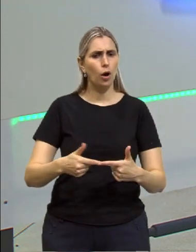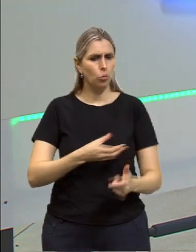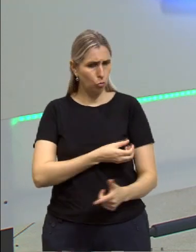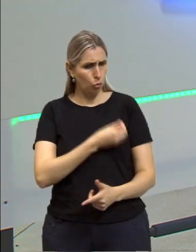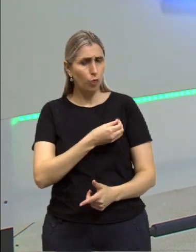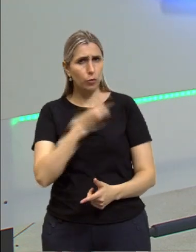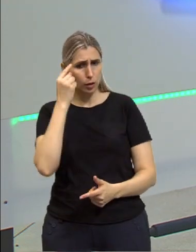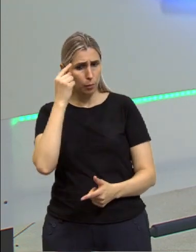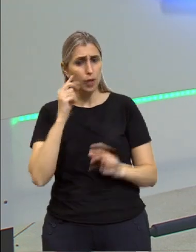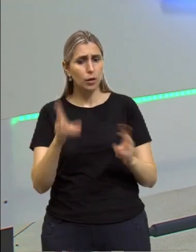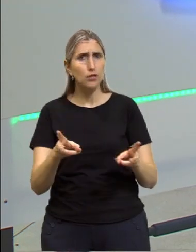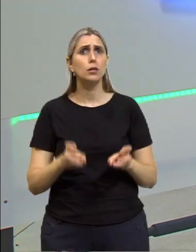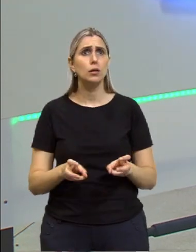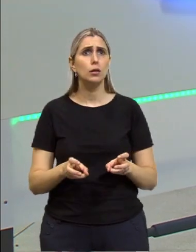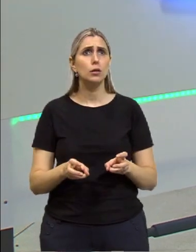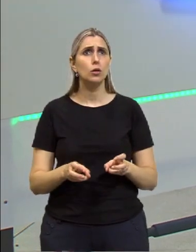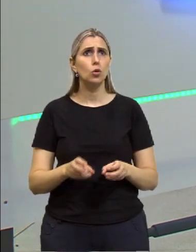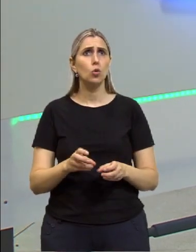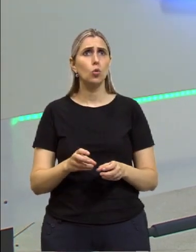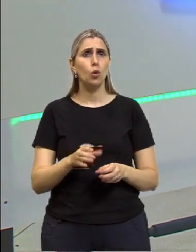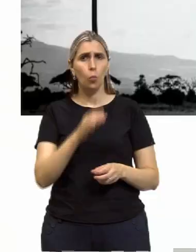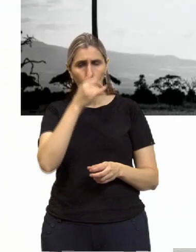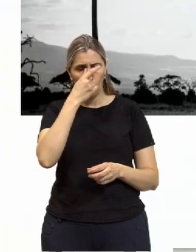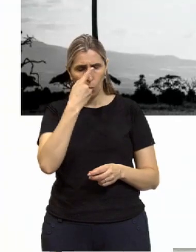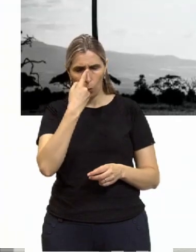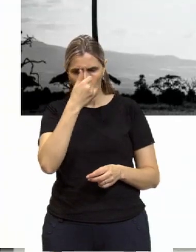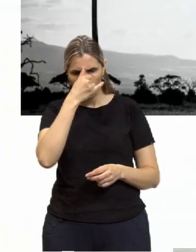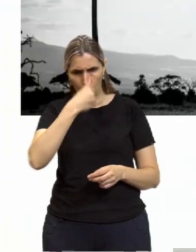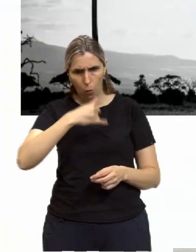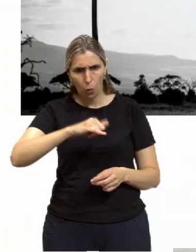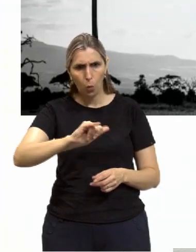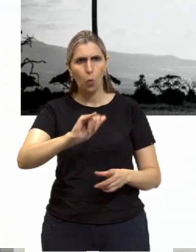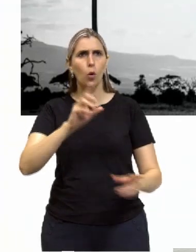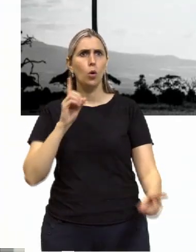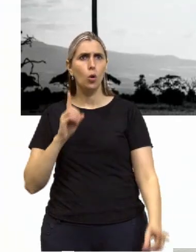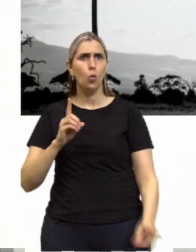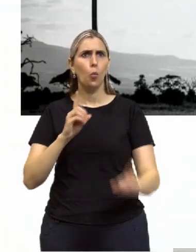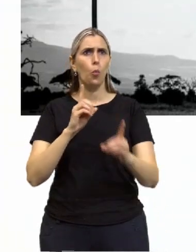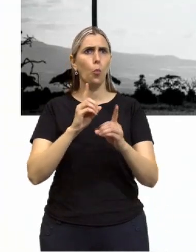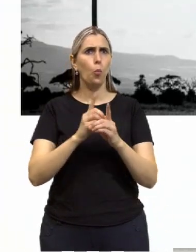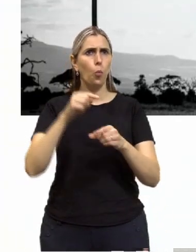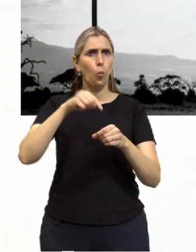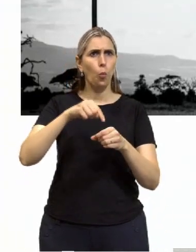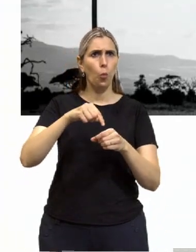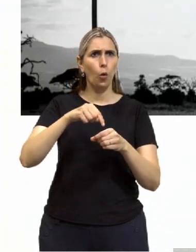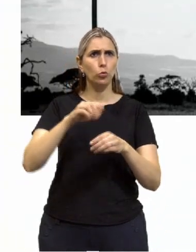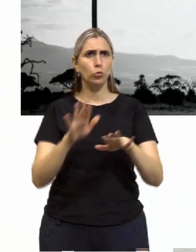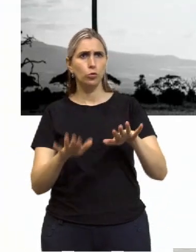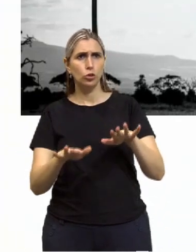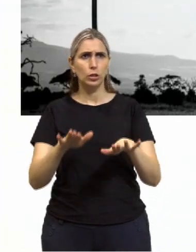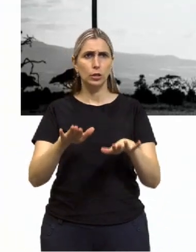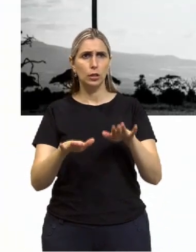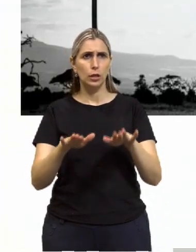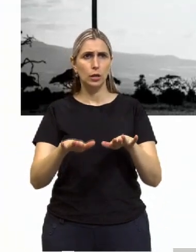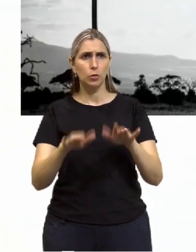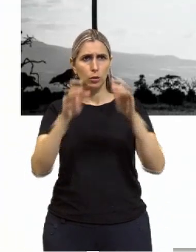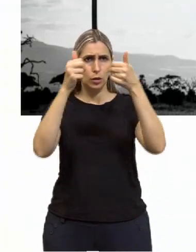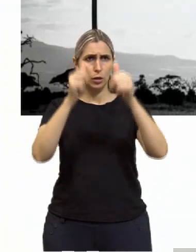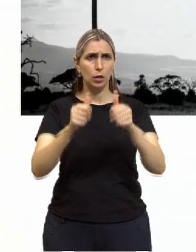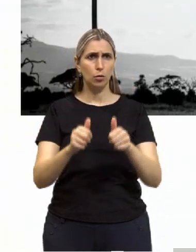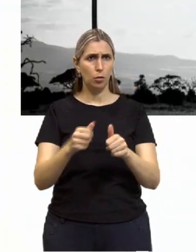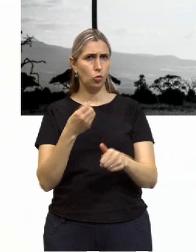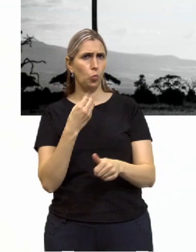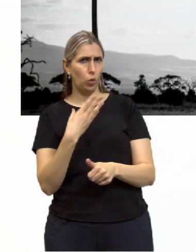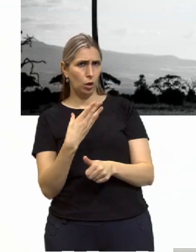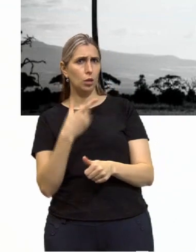vida. Então, assim como o elefante encontrou o ponto de equilíbrio aqui nessa imagem, muito